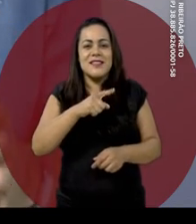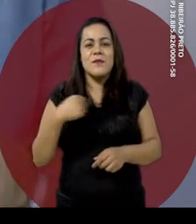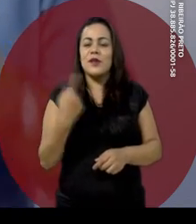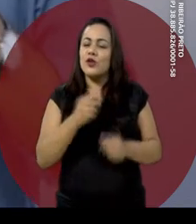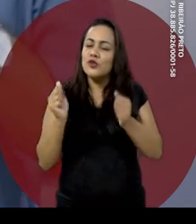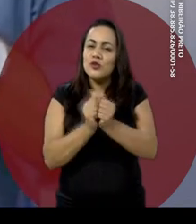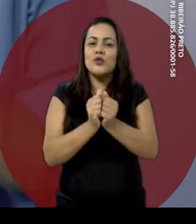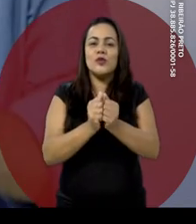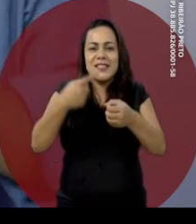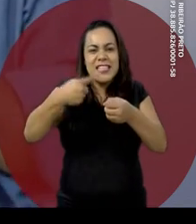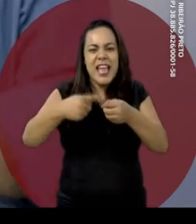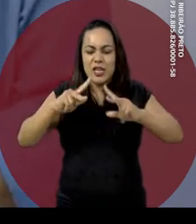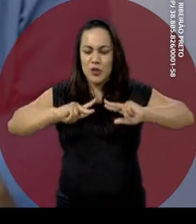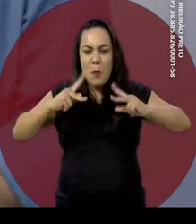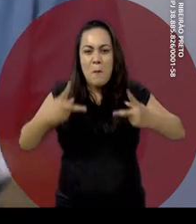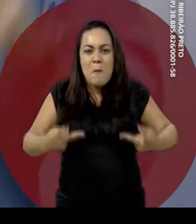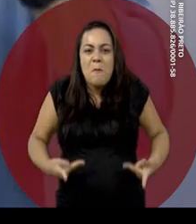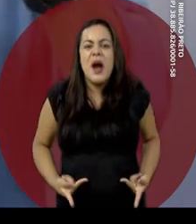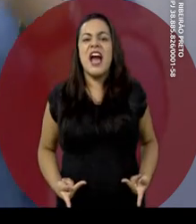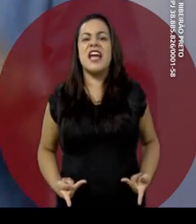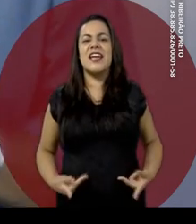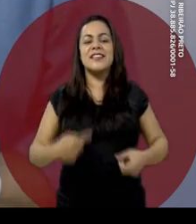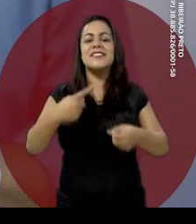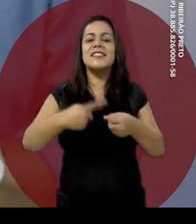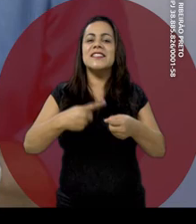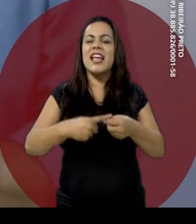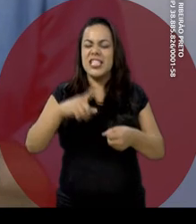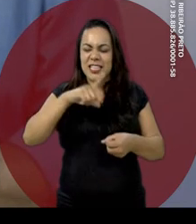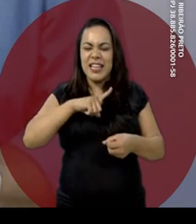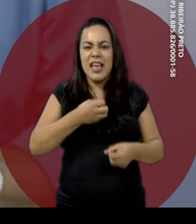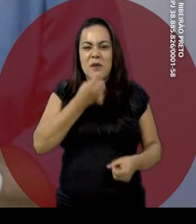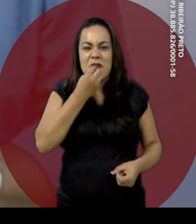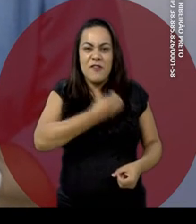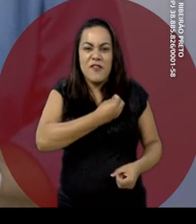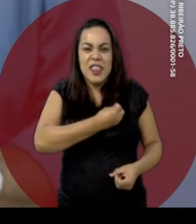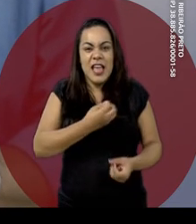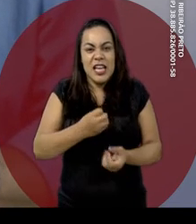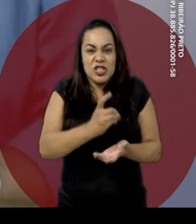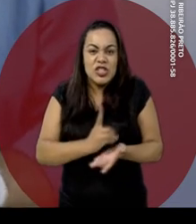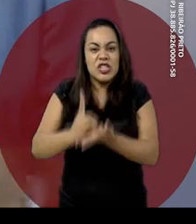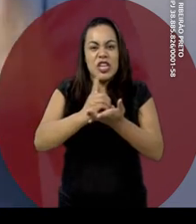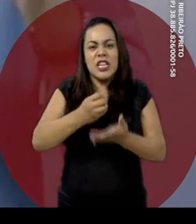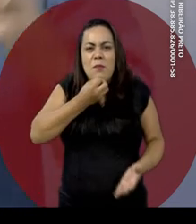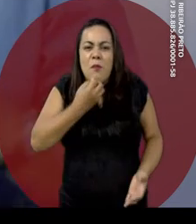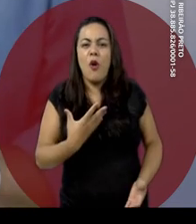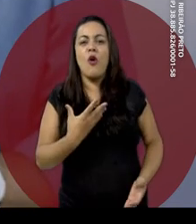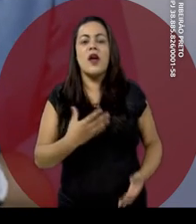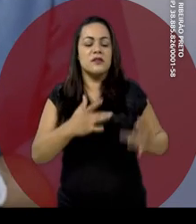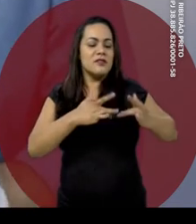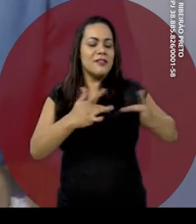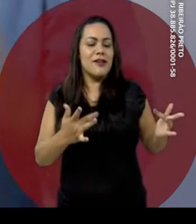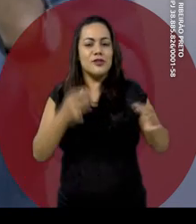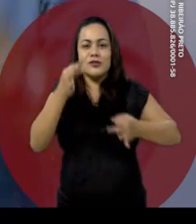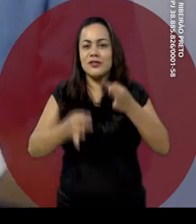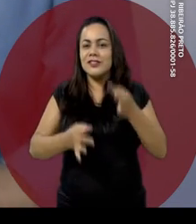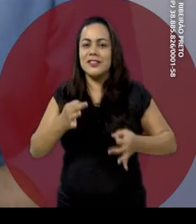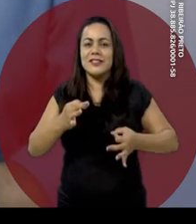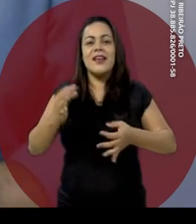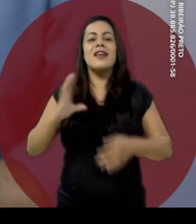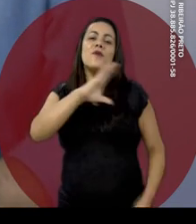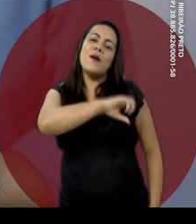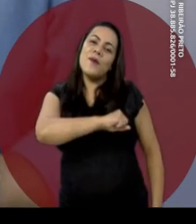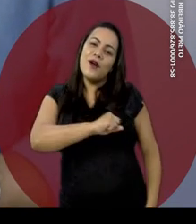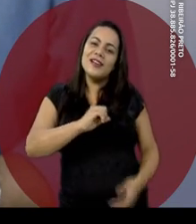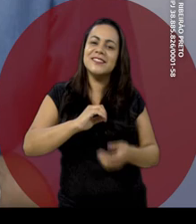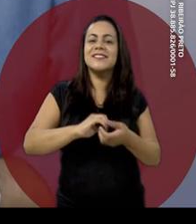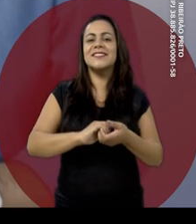para juntos, humanizarmos Ribeirão Preto, fazer dela uma cidade em que caiba uma vida digna, a solidariedade, a